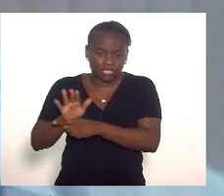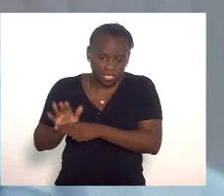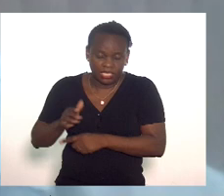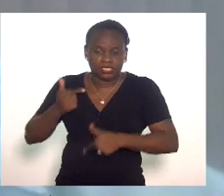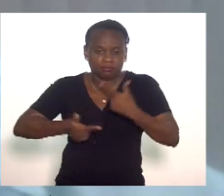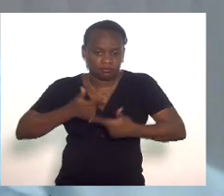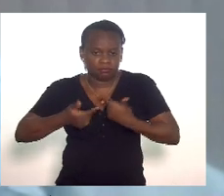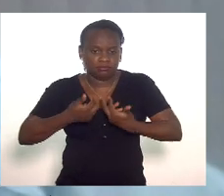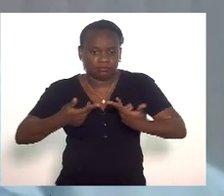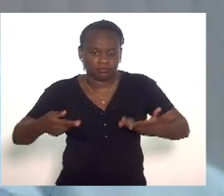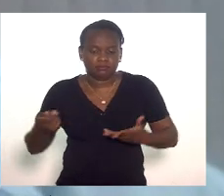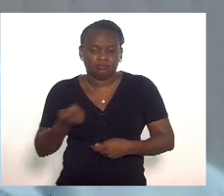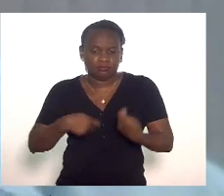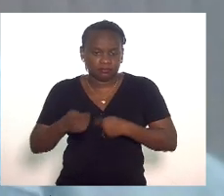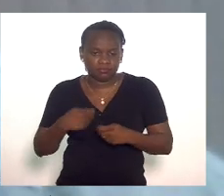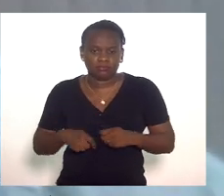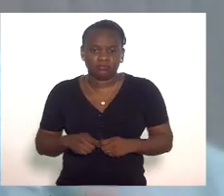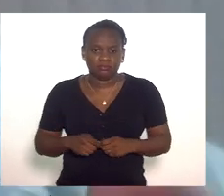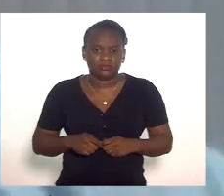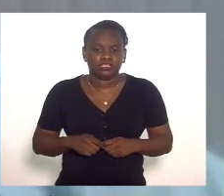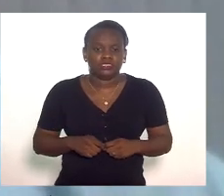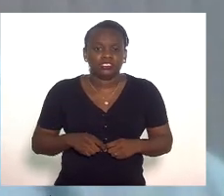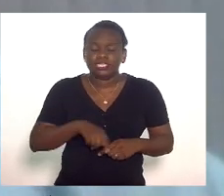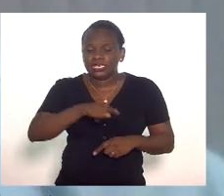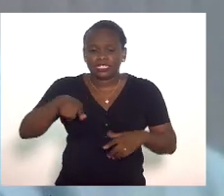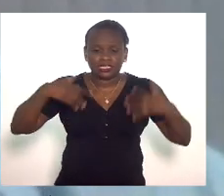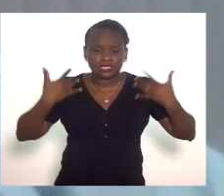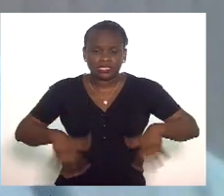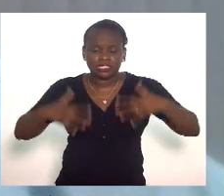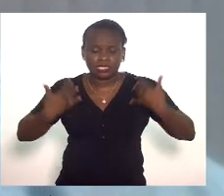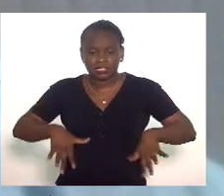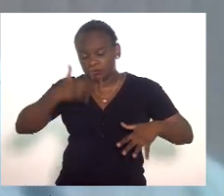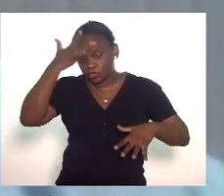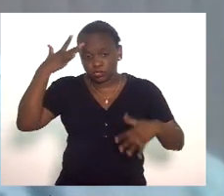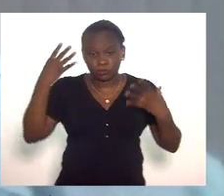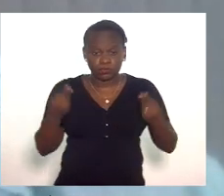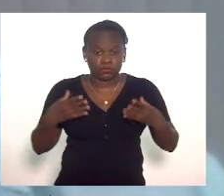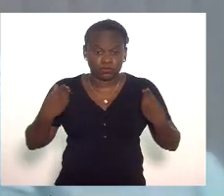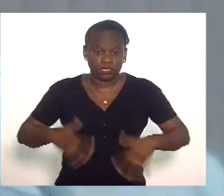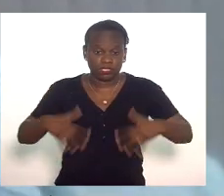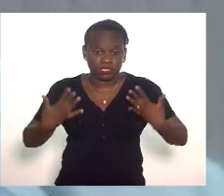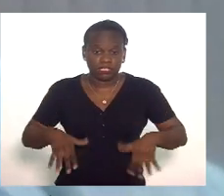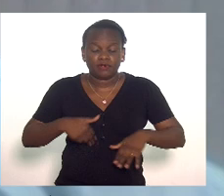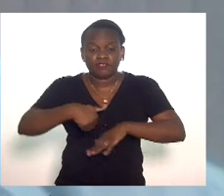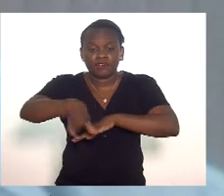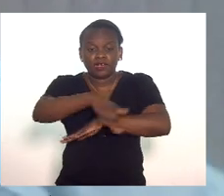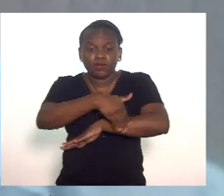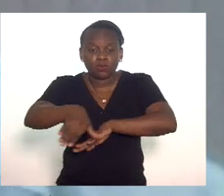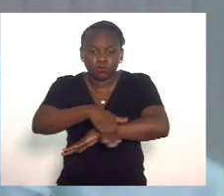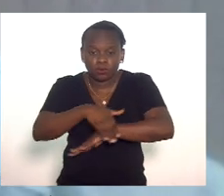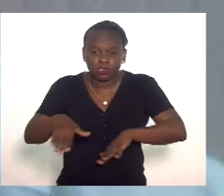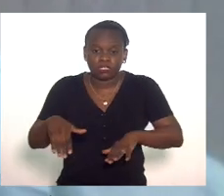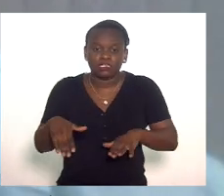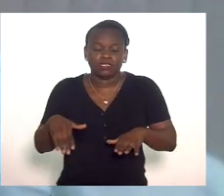econômicas o desespero dessas pessoas a irem para as ruas